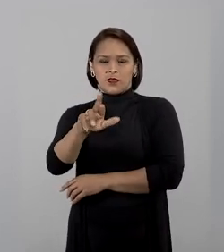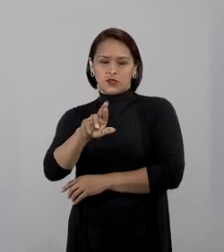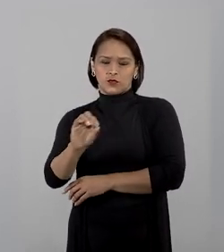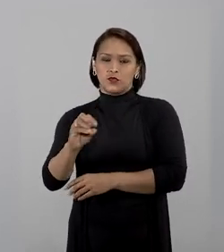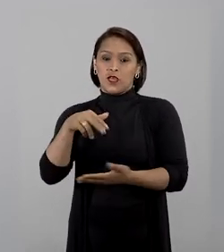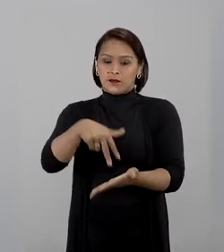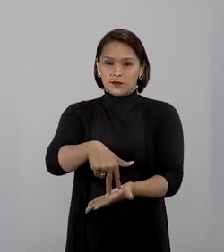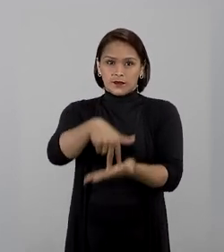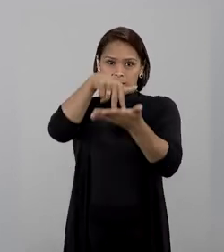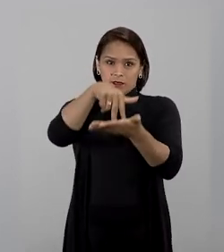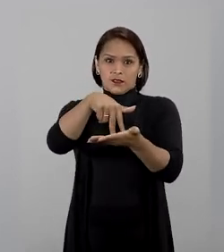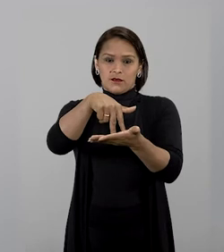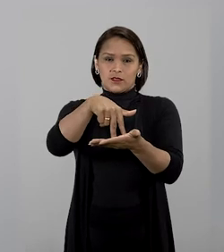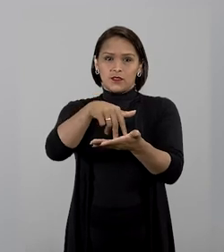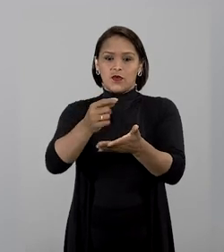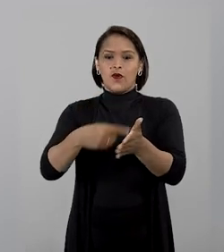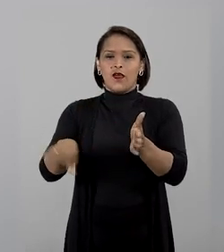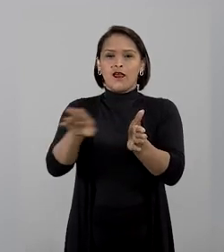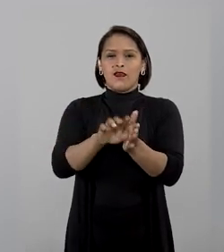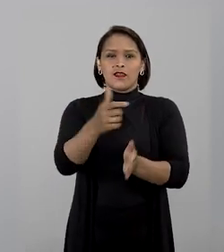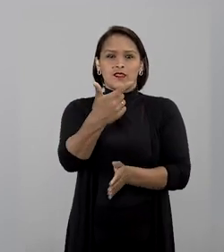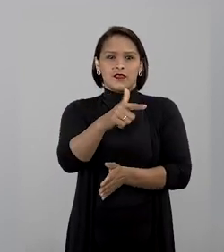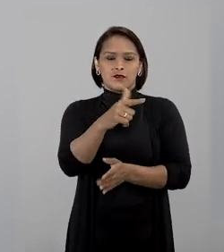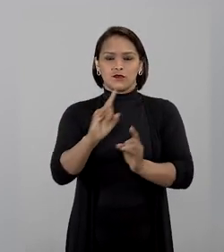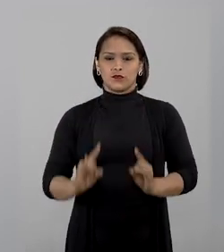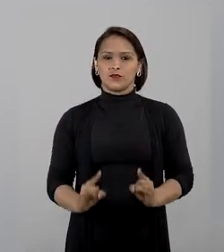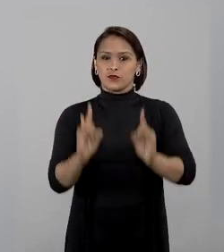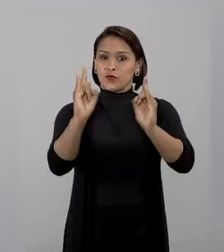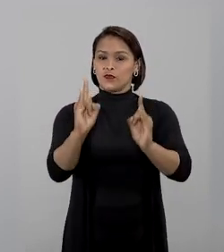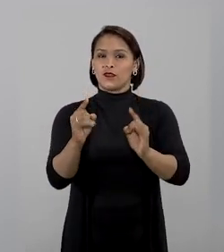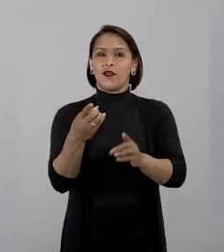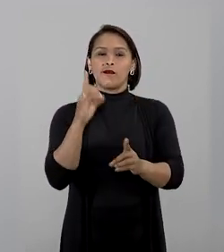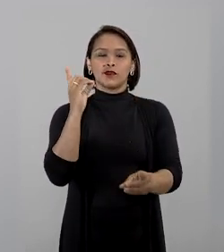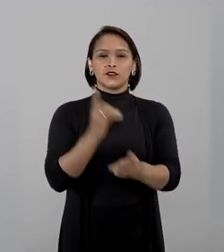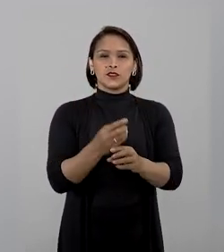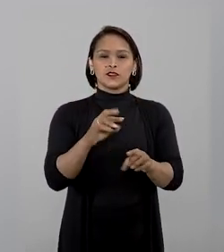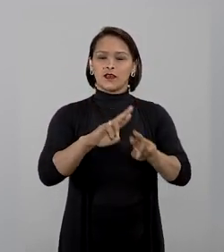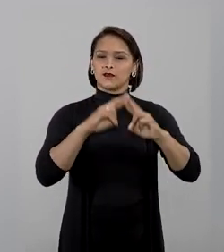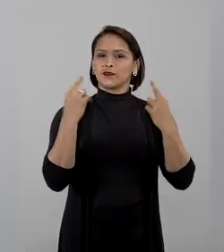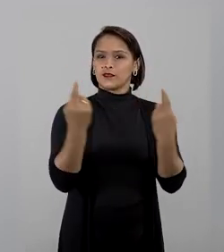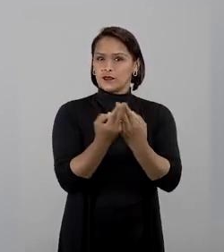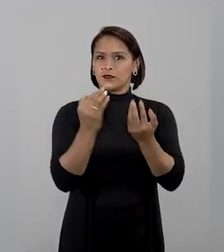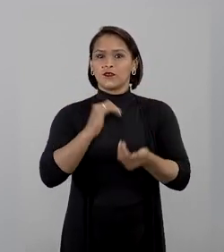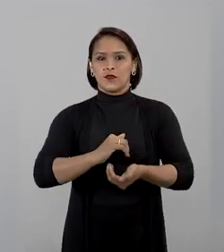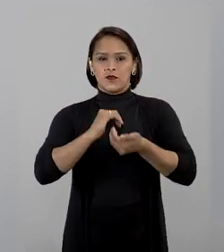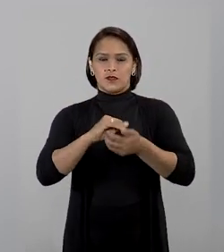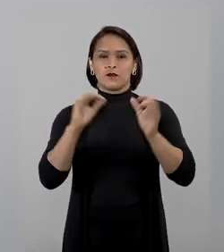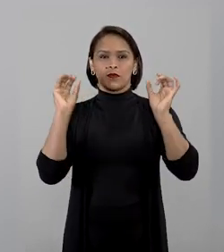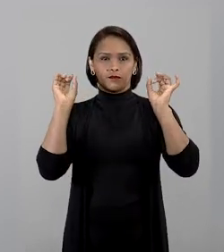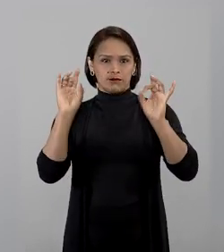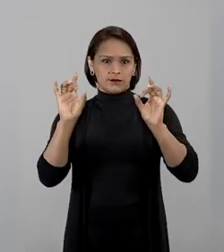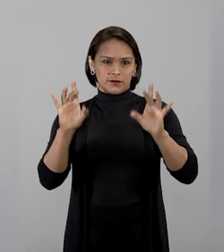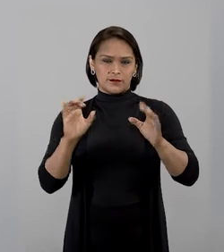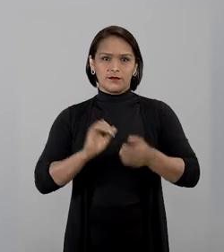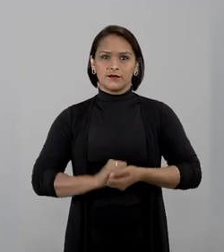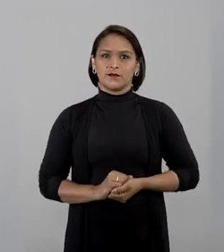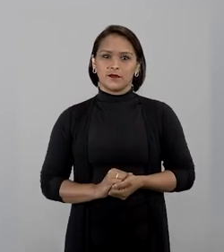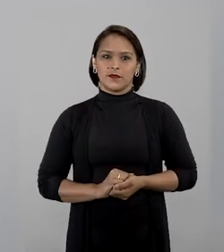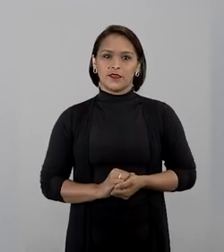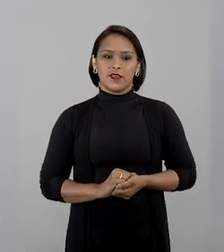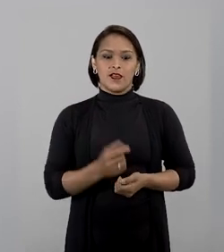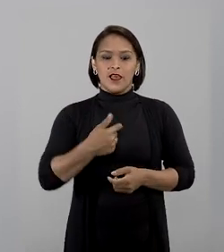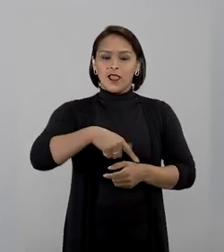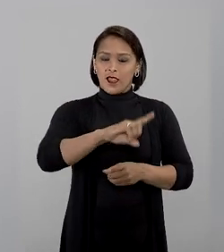Suba pelo elevador. Até o segundo andar, onde ficam as turmas, sessões e a corte especial.